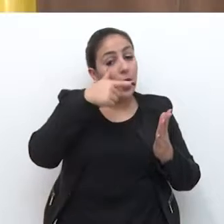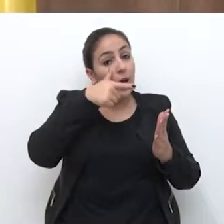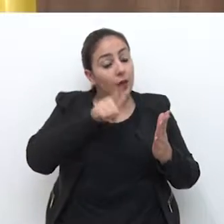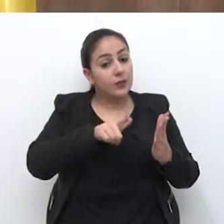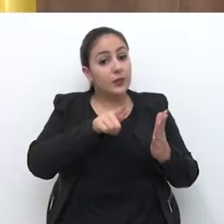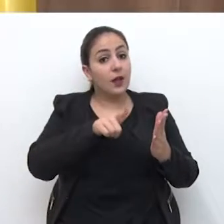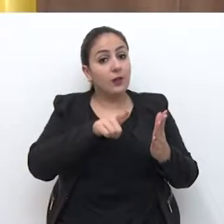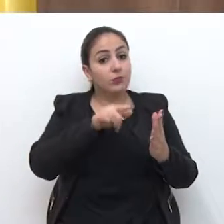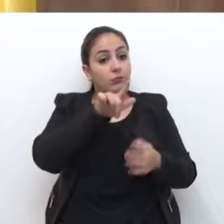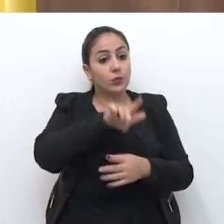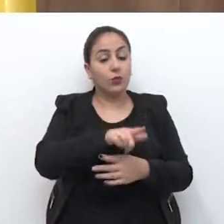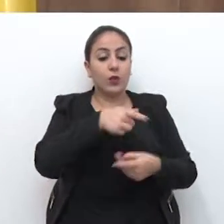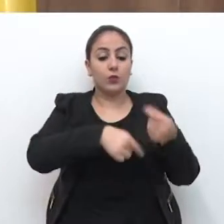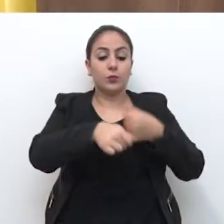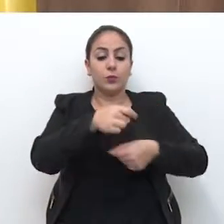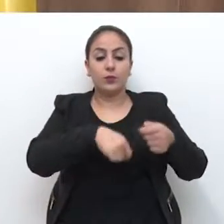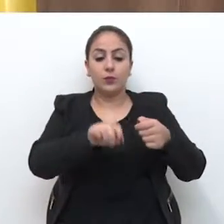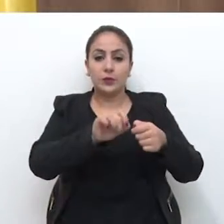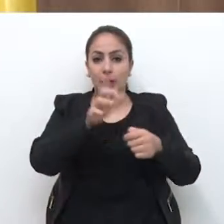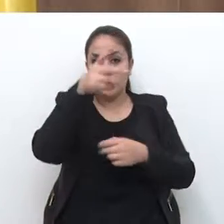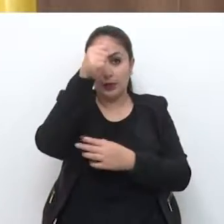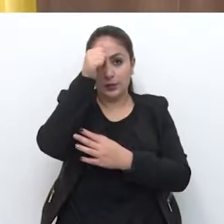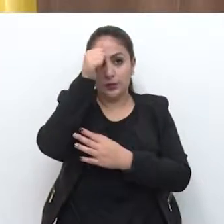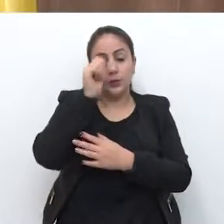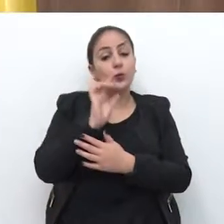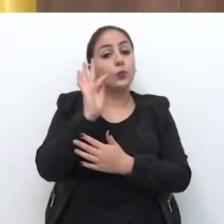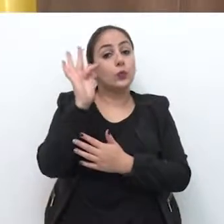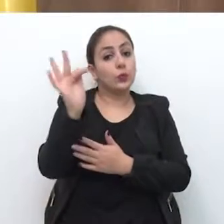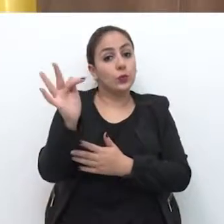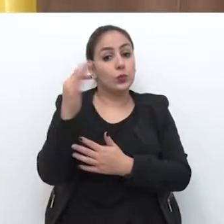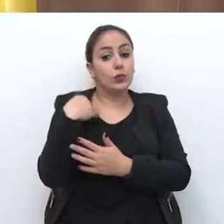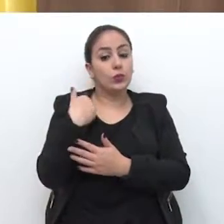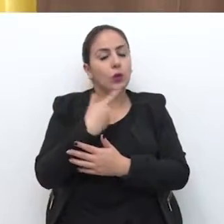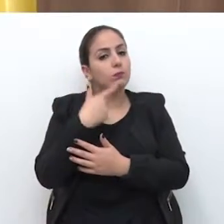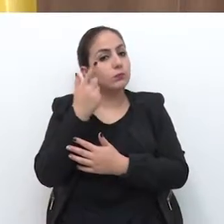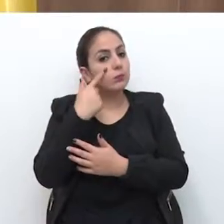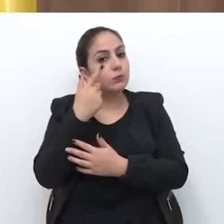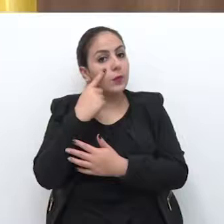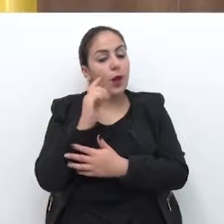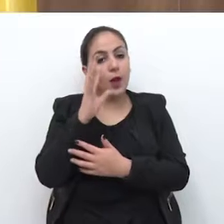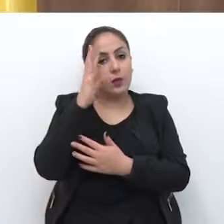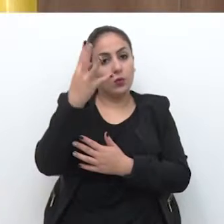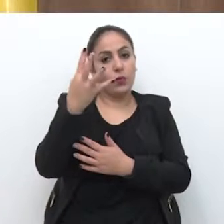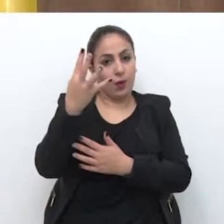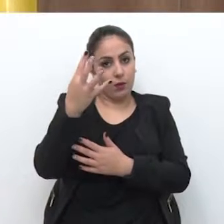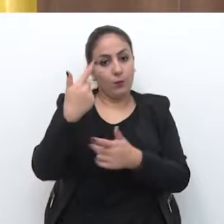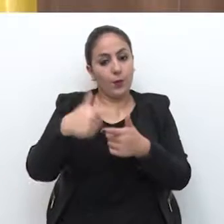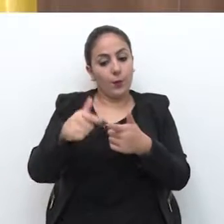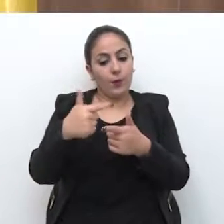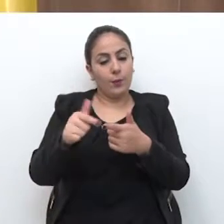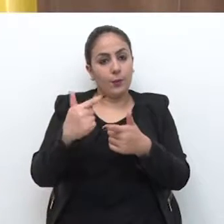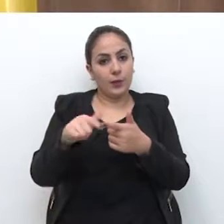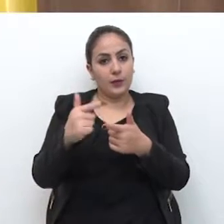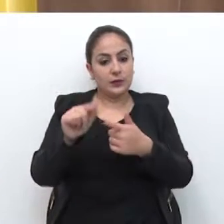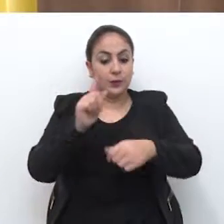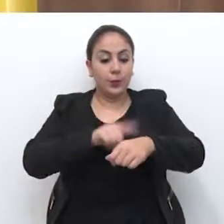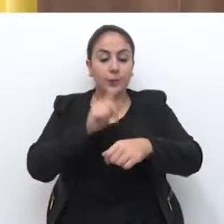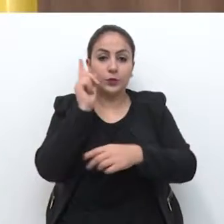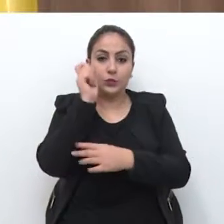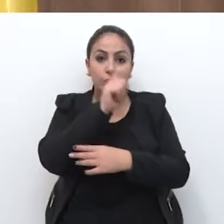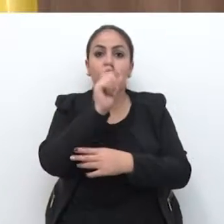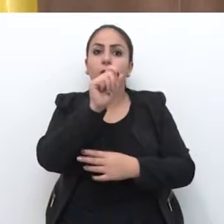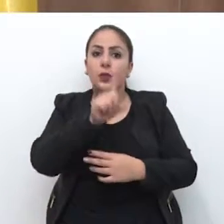e fundamentadas e a administração fará a sua análise. Futuramente, nós deveremos ter a solução desse momento